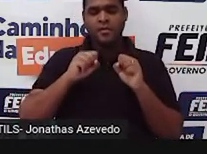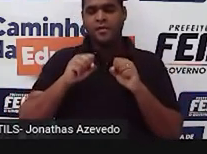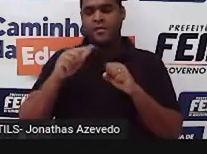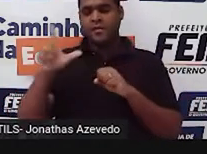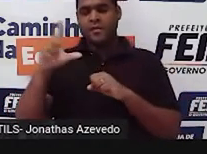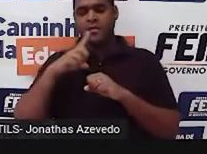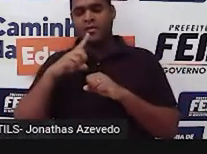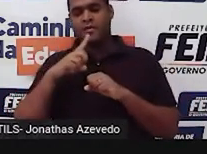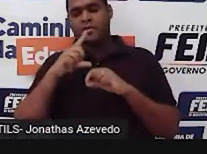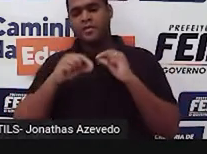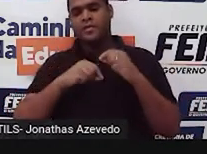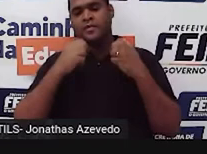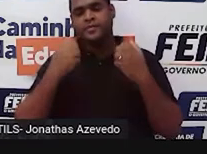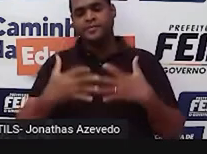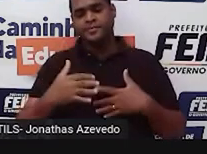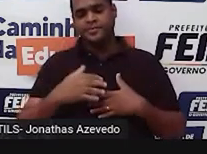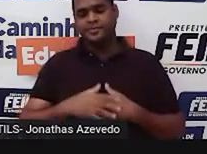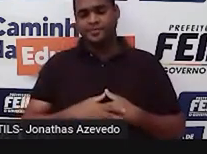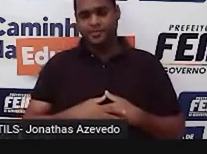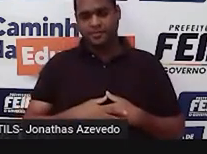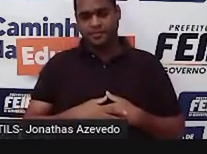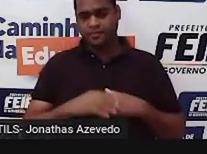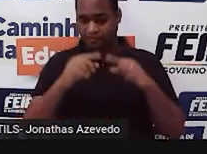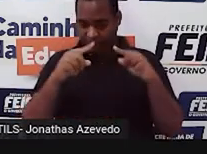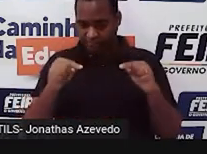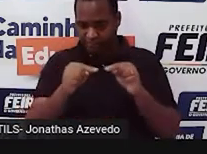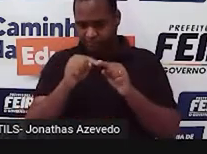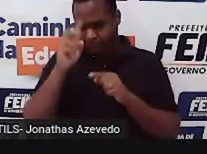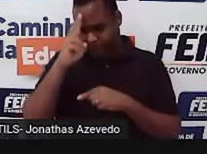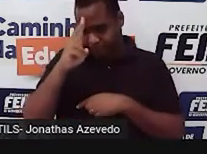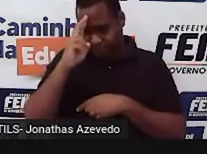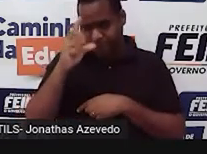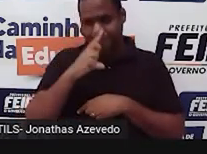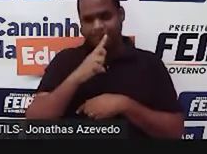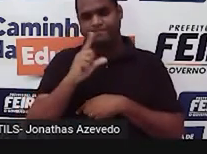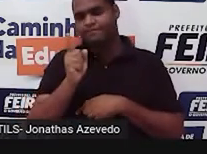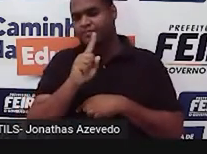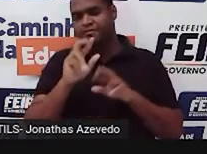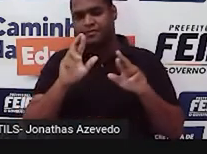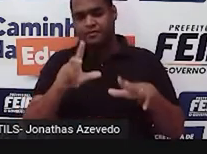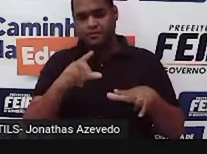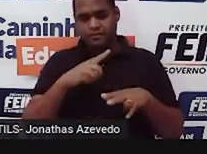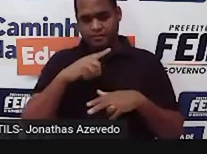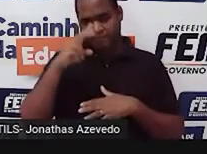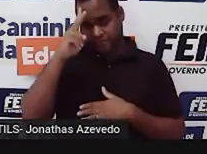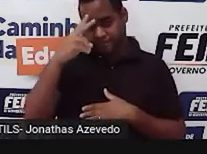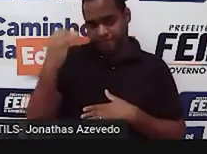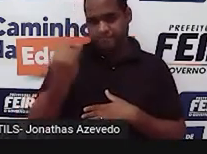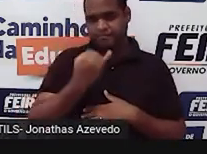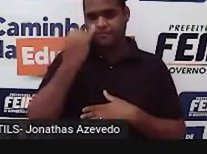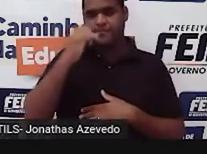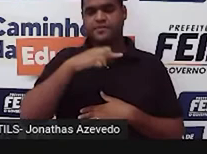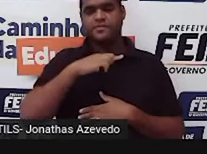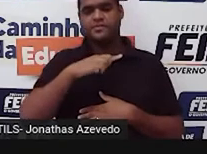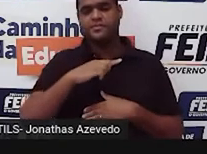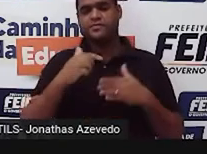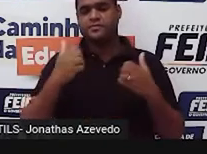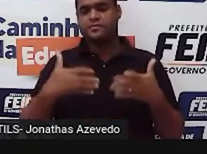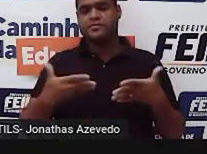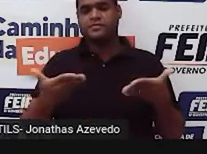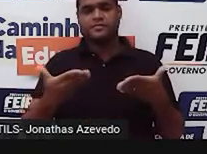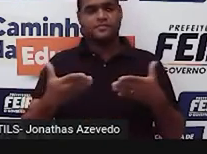nos ângulos, né? Lembra disso? Não? Beleza. A gente vai relembrar aqui e agora. Olha só.